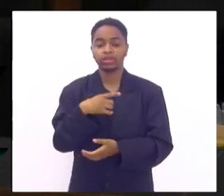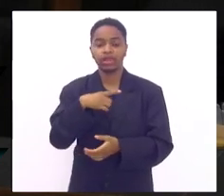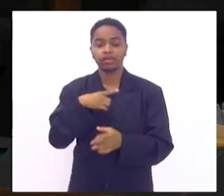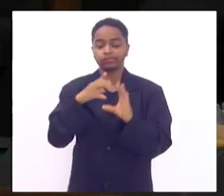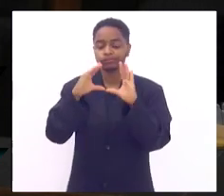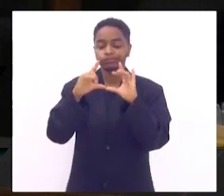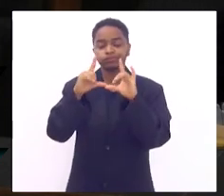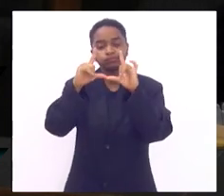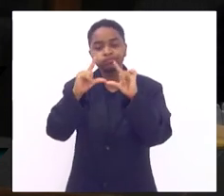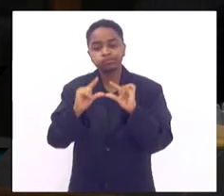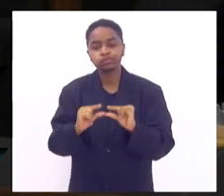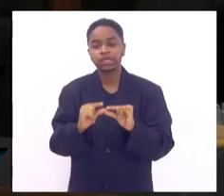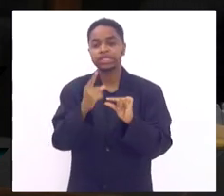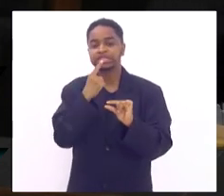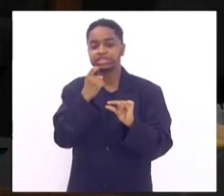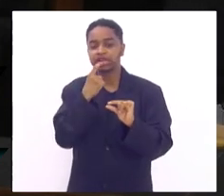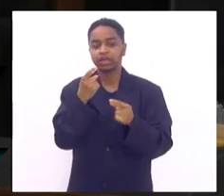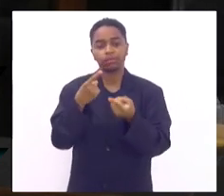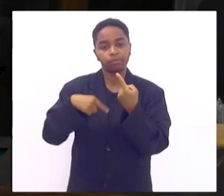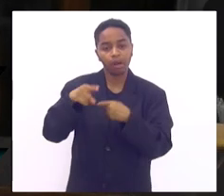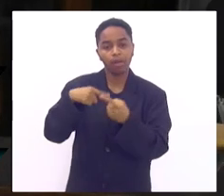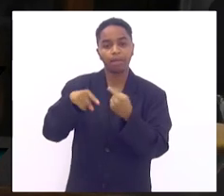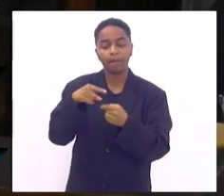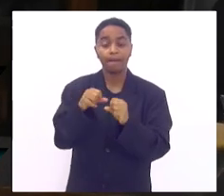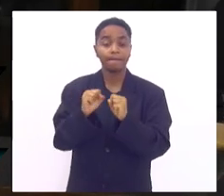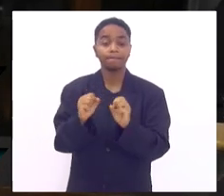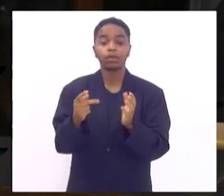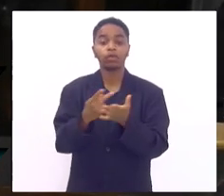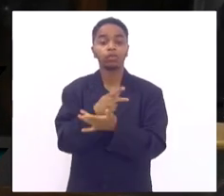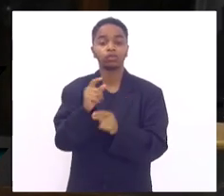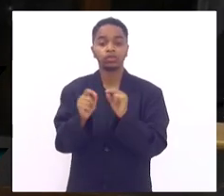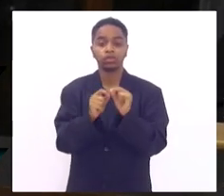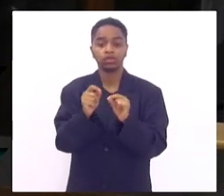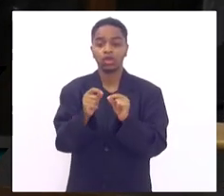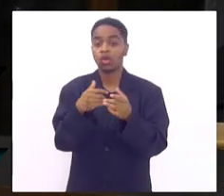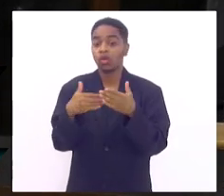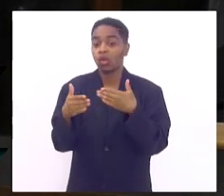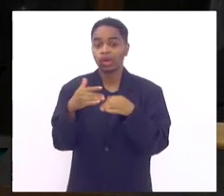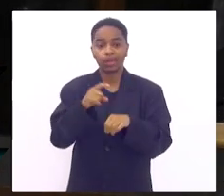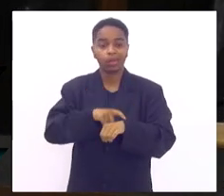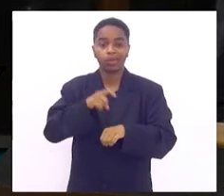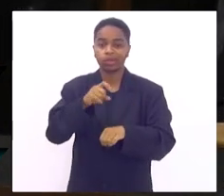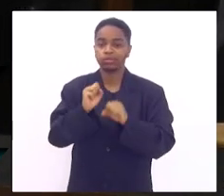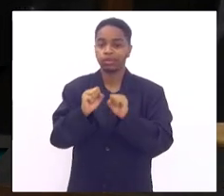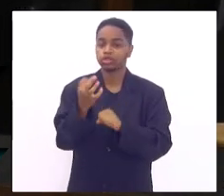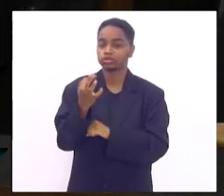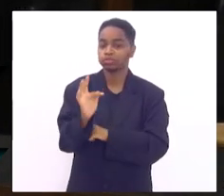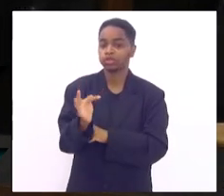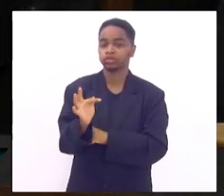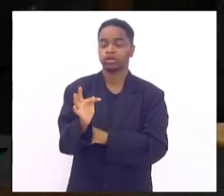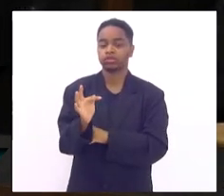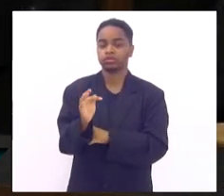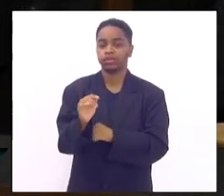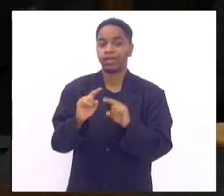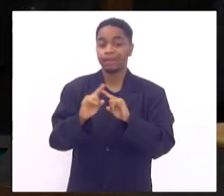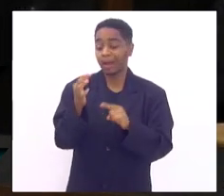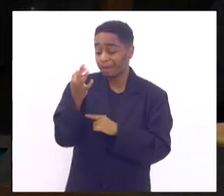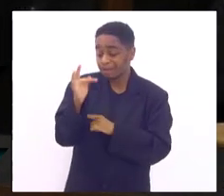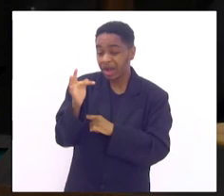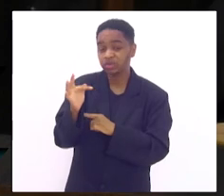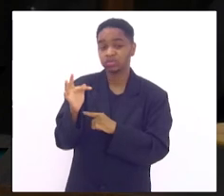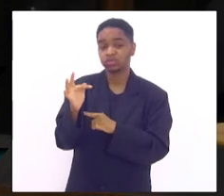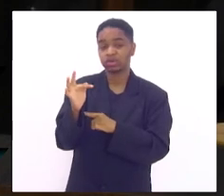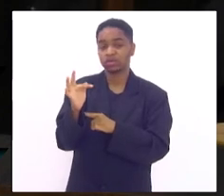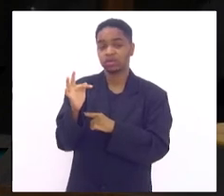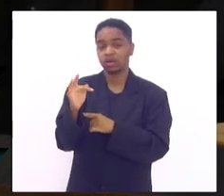sanguíneo é um pé que realmente ele pode abrir a qualquer momento uma lesão e essa lesão levar